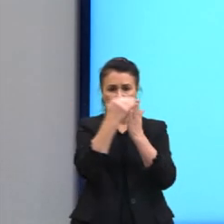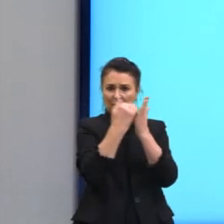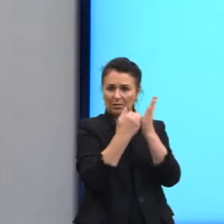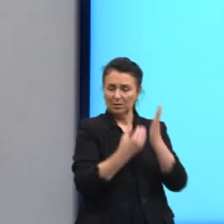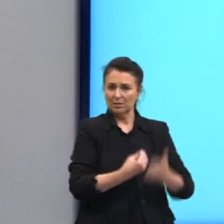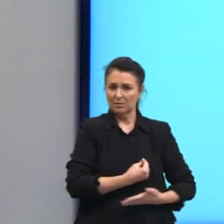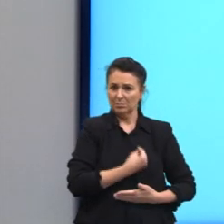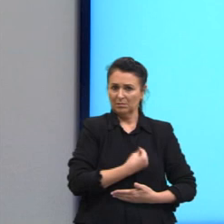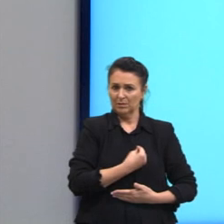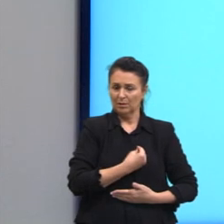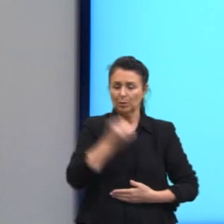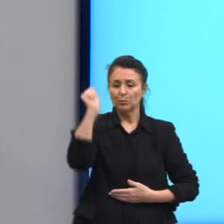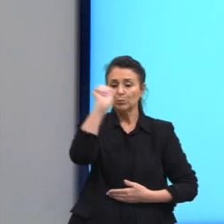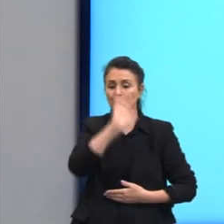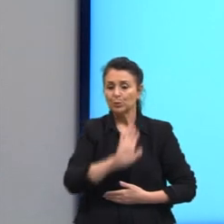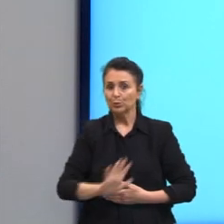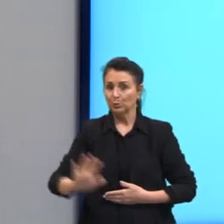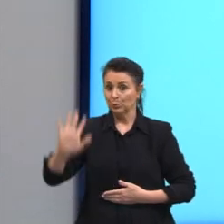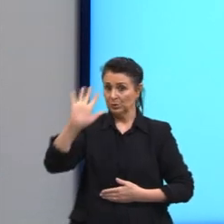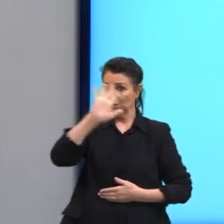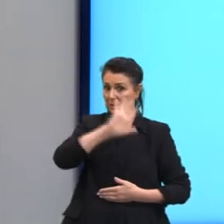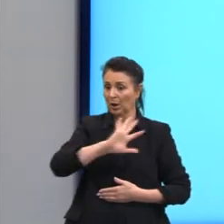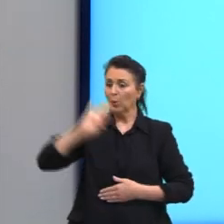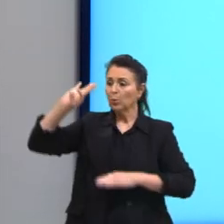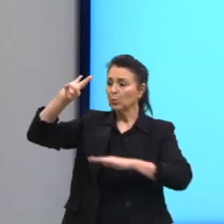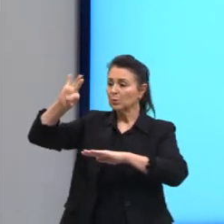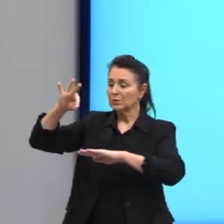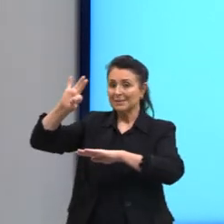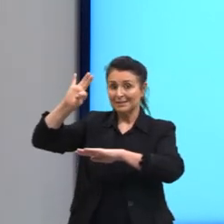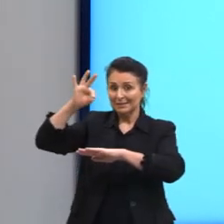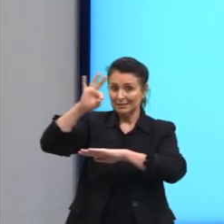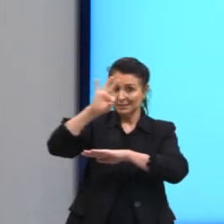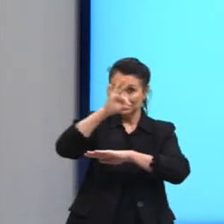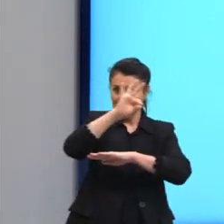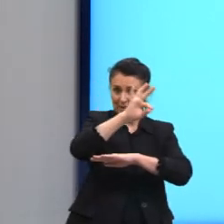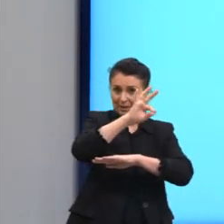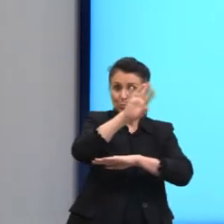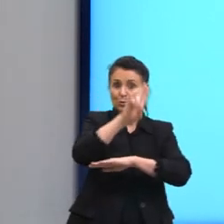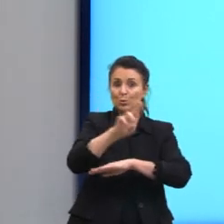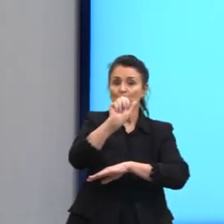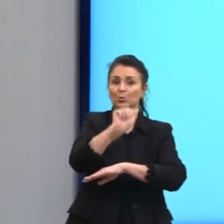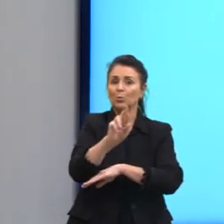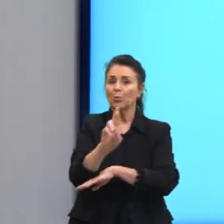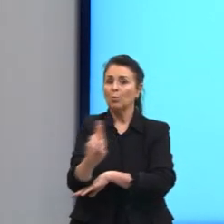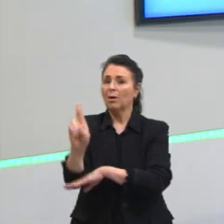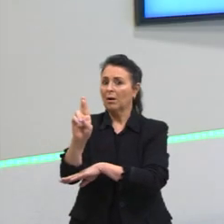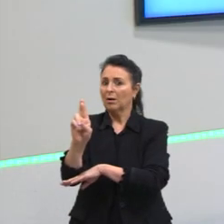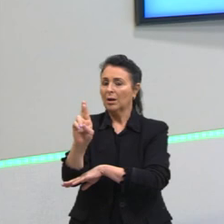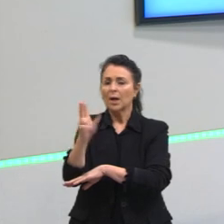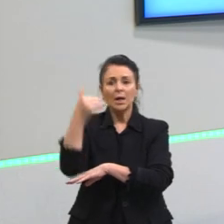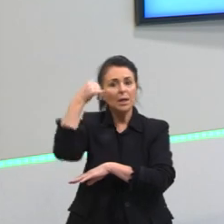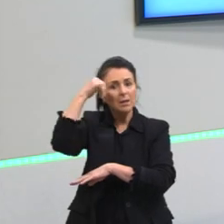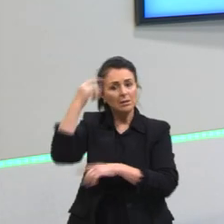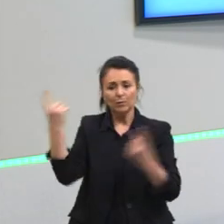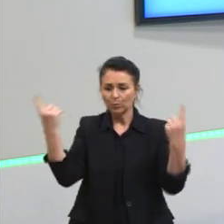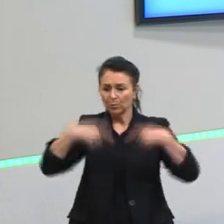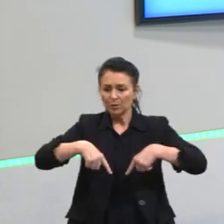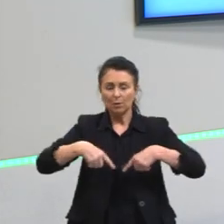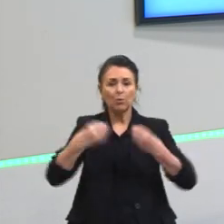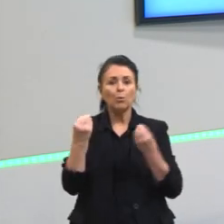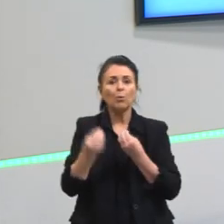Gente, em geral, os insetos voadores, eles vão evitar a competição, porque eles estão lá voando,